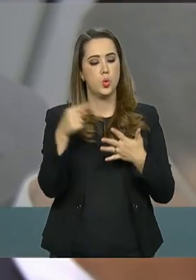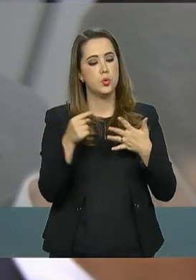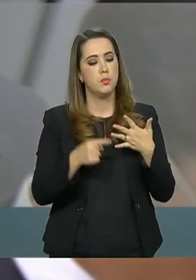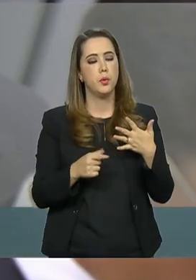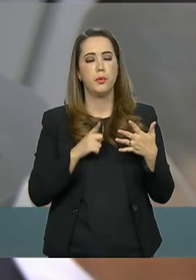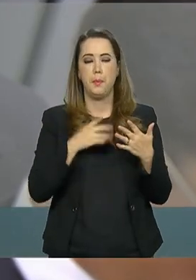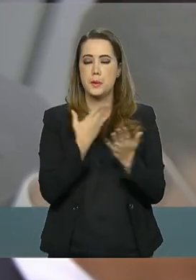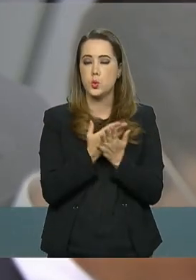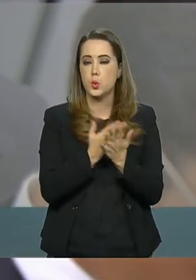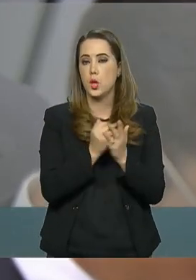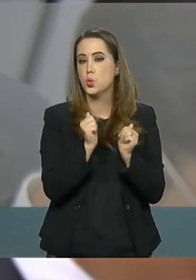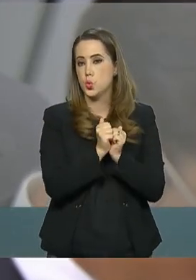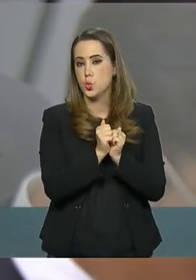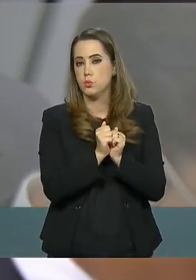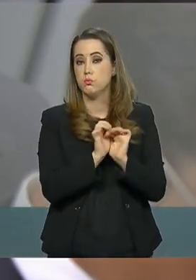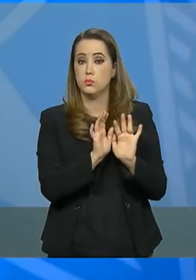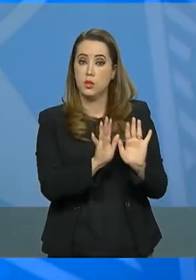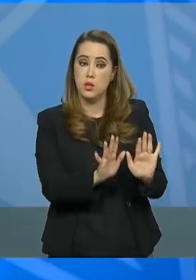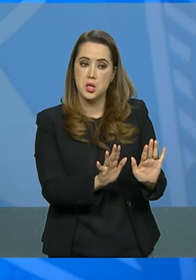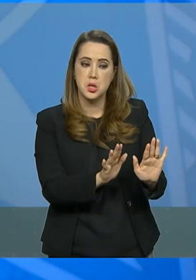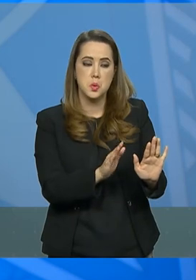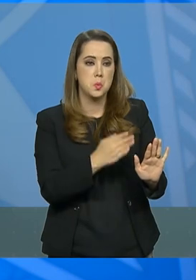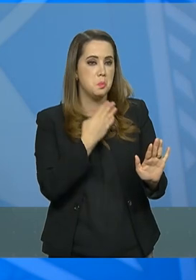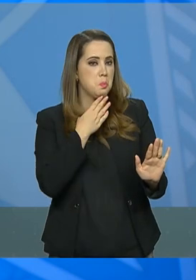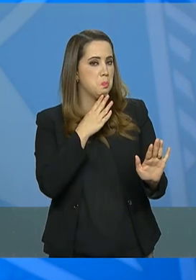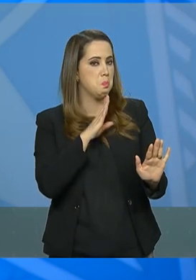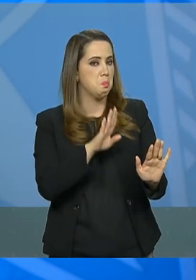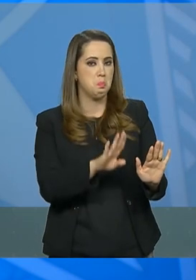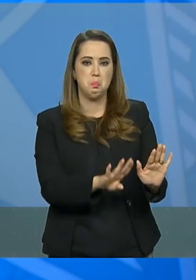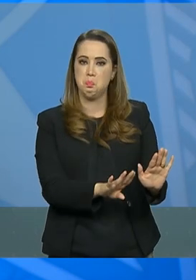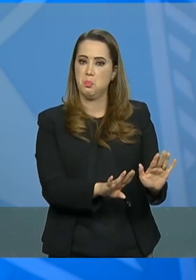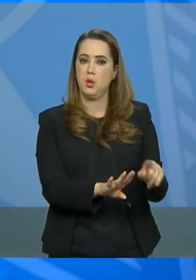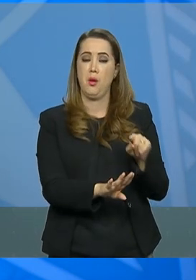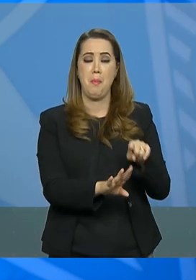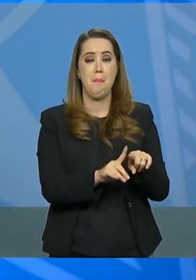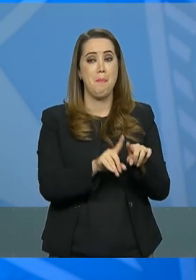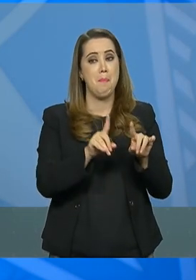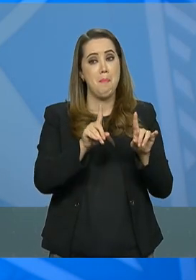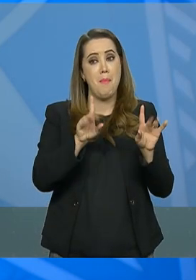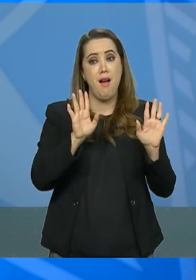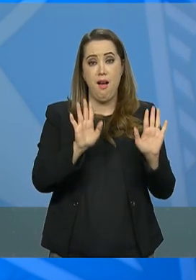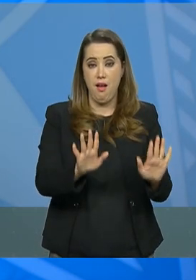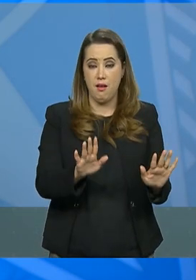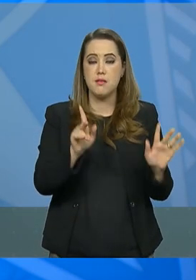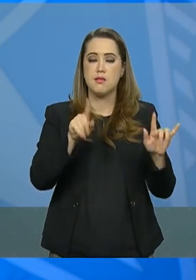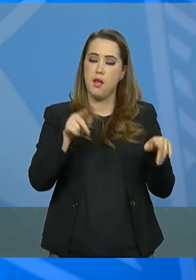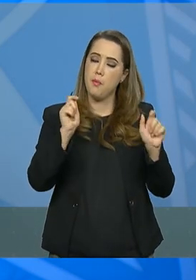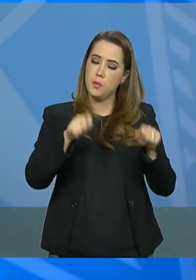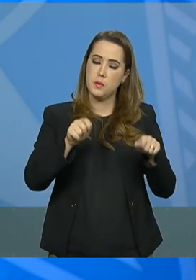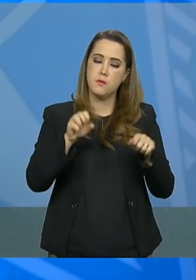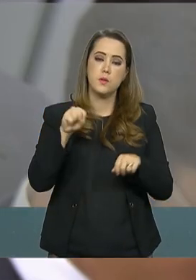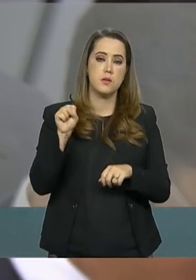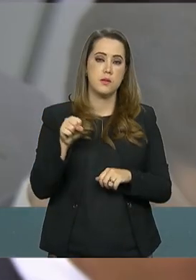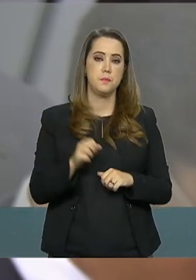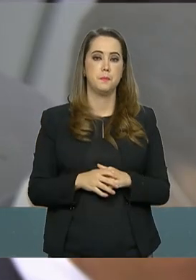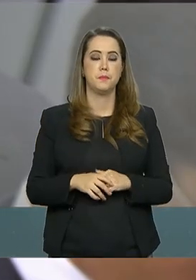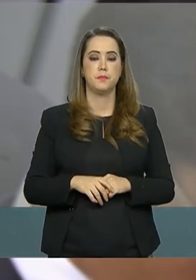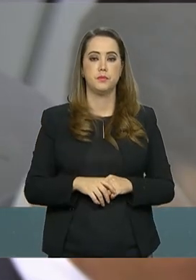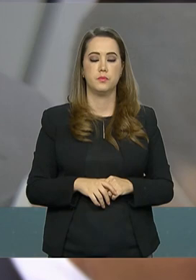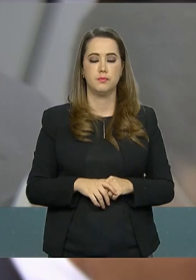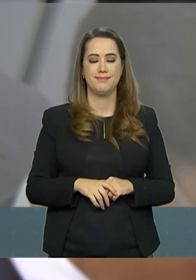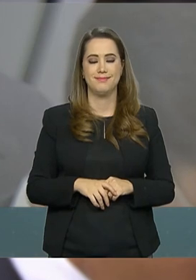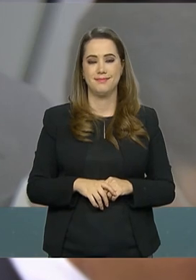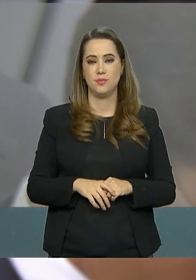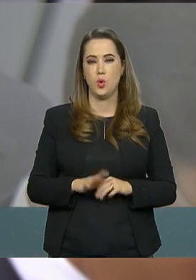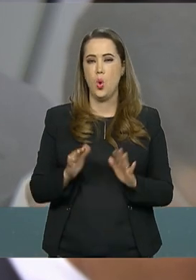analisados que possam estar nesse projeto. Eu desconheço no momento, mas é possível que existam, sim. Uma última pergunta é em